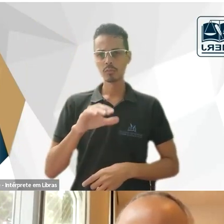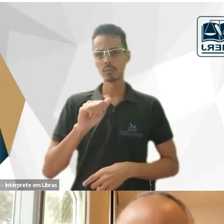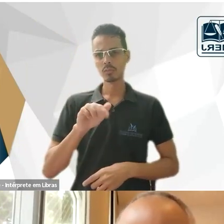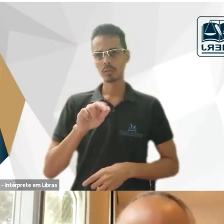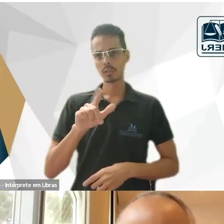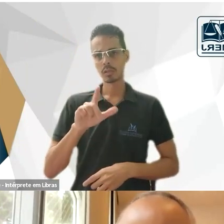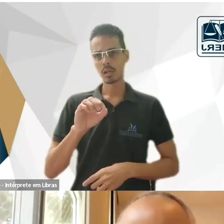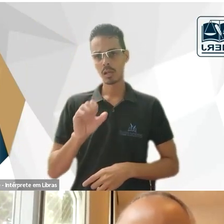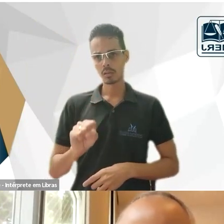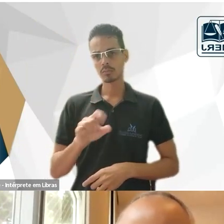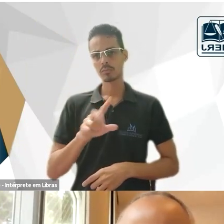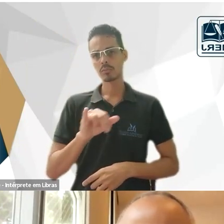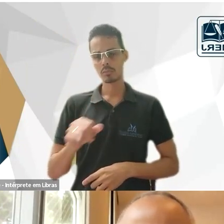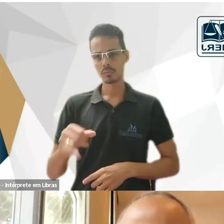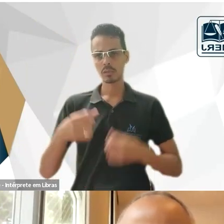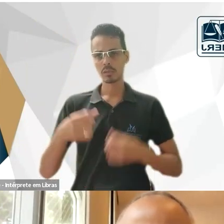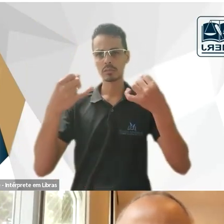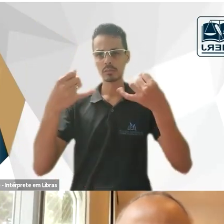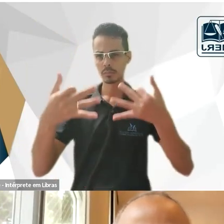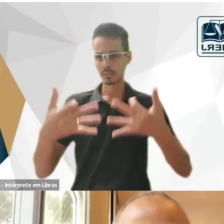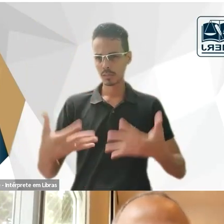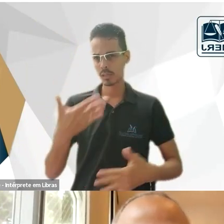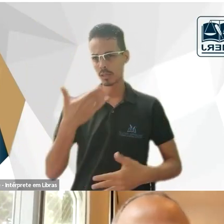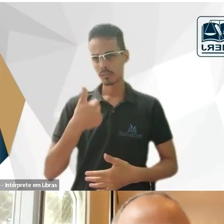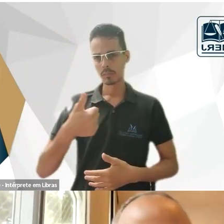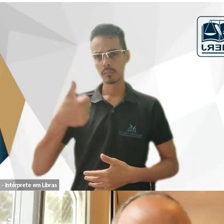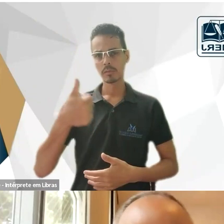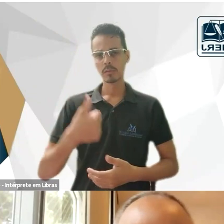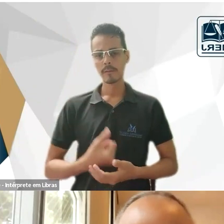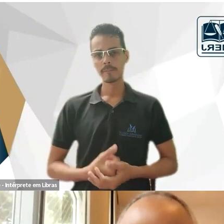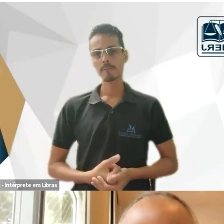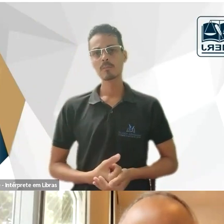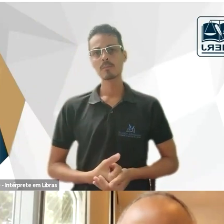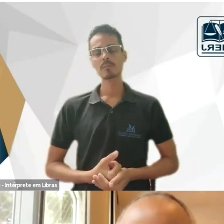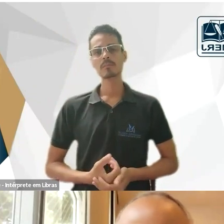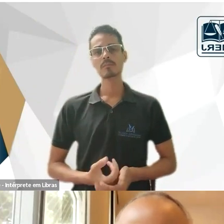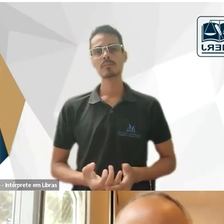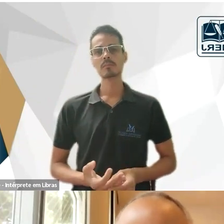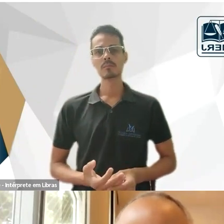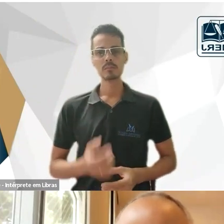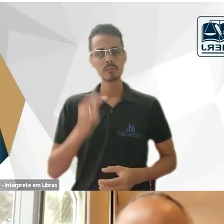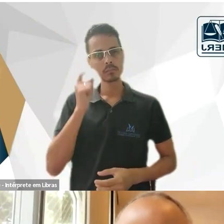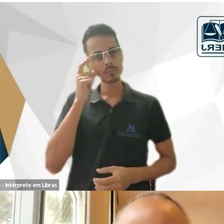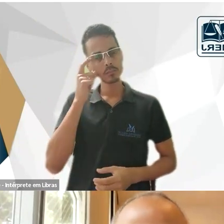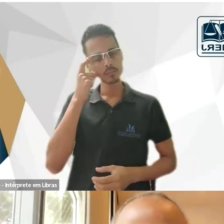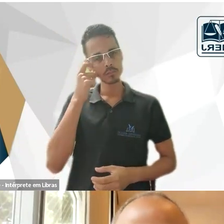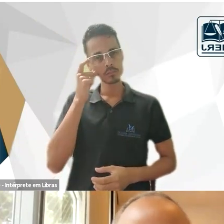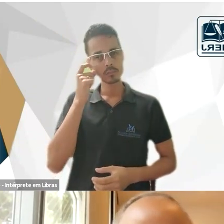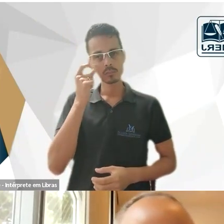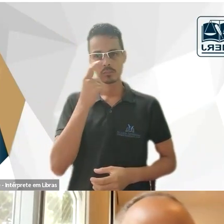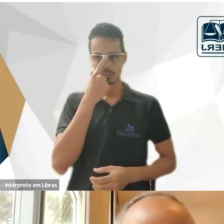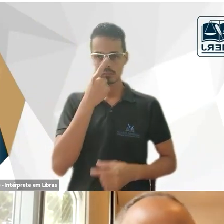pormenorizada e muito mais densa, fez críticas à